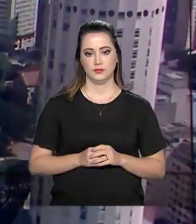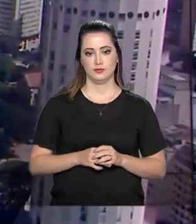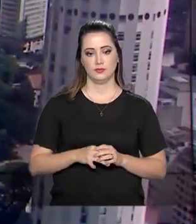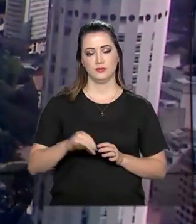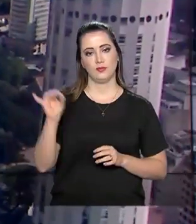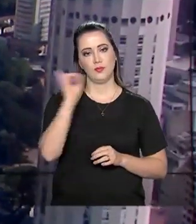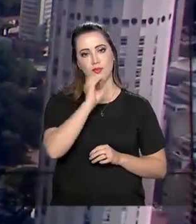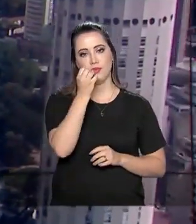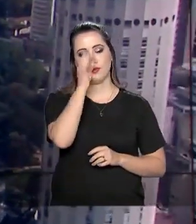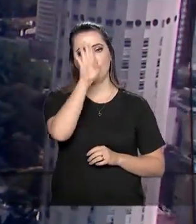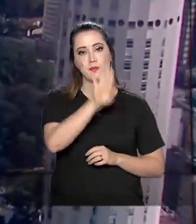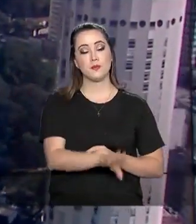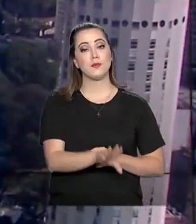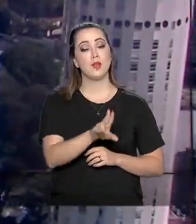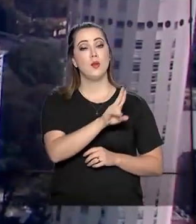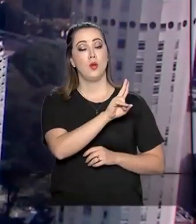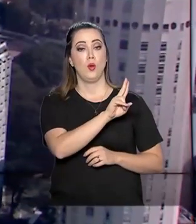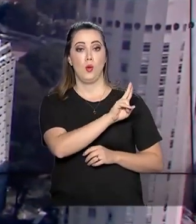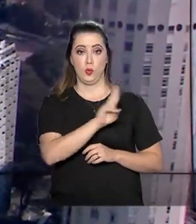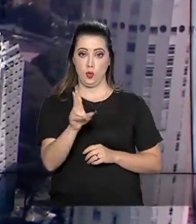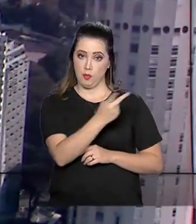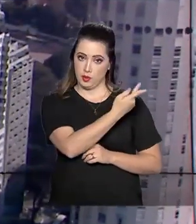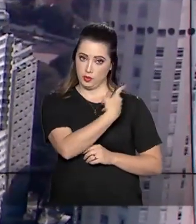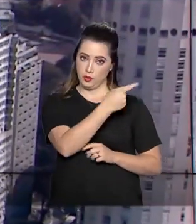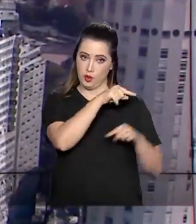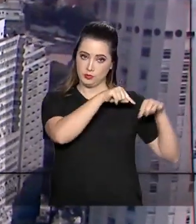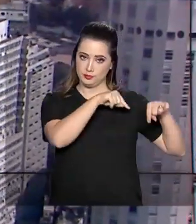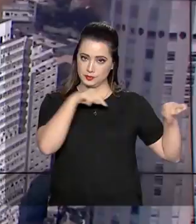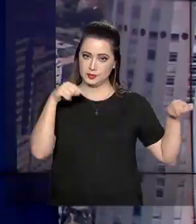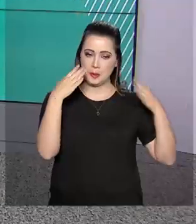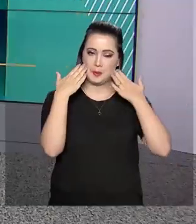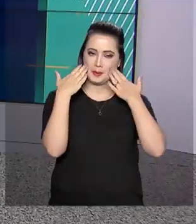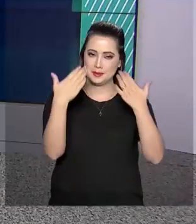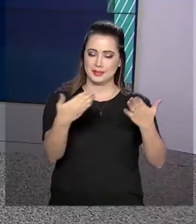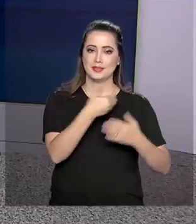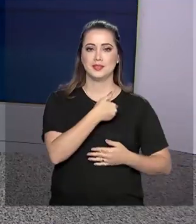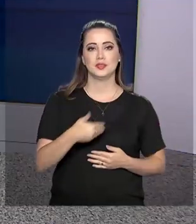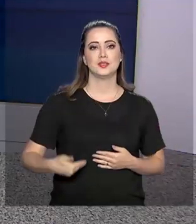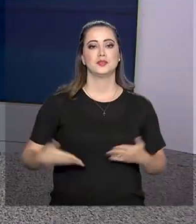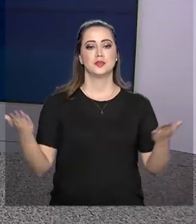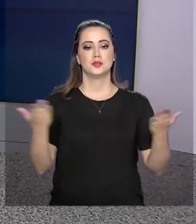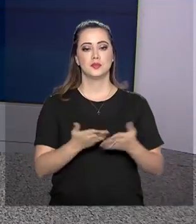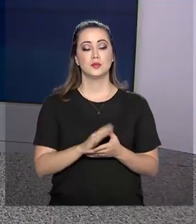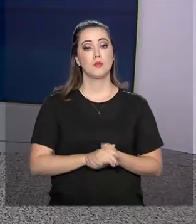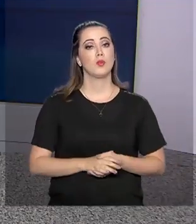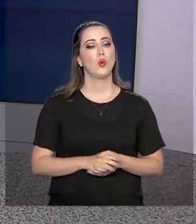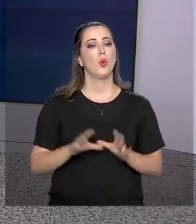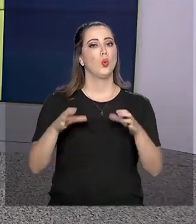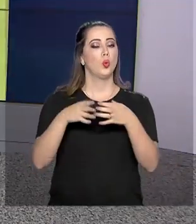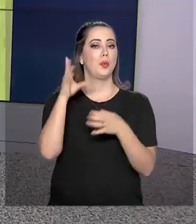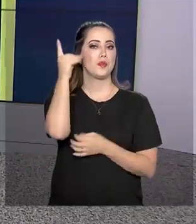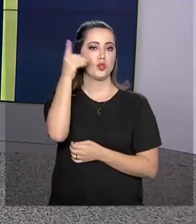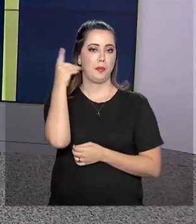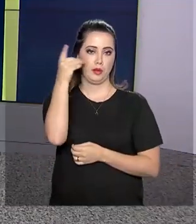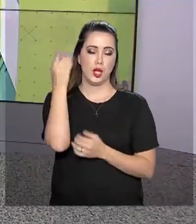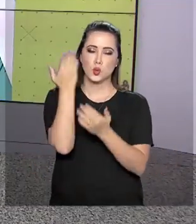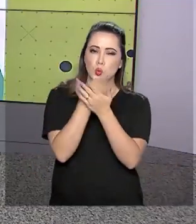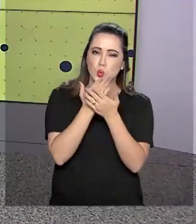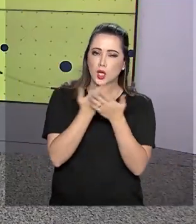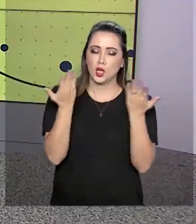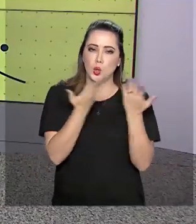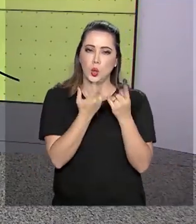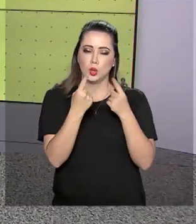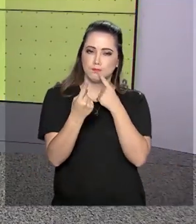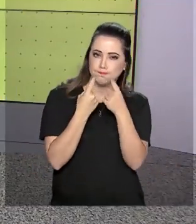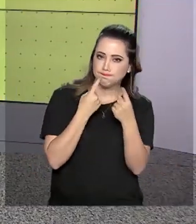Olá, boa tarde, eu sou Roberto Camargo, estamos no ar com o governo agora. Deputados analisam neste momento no plenário da